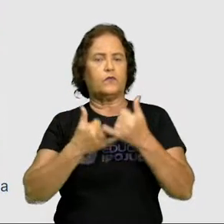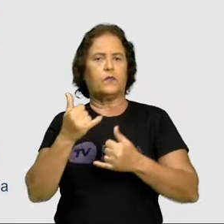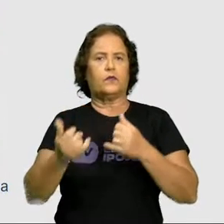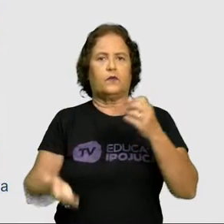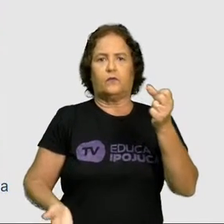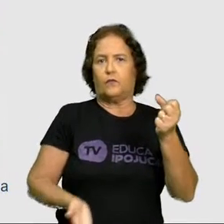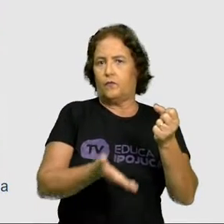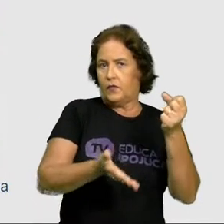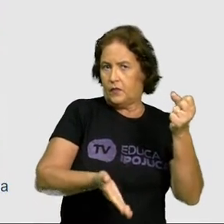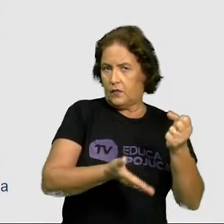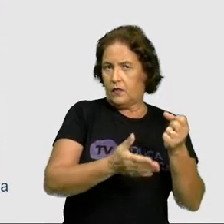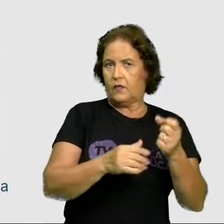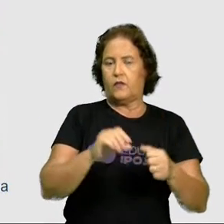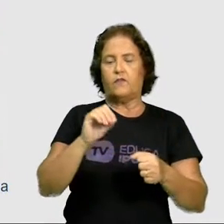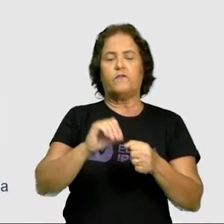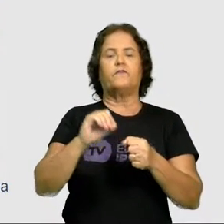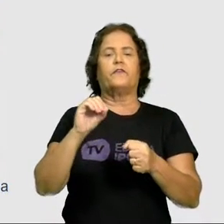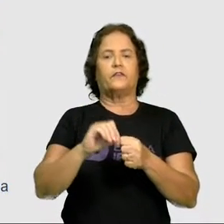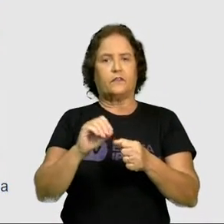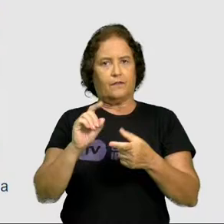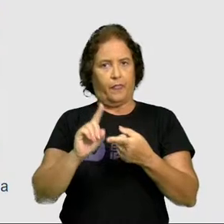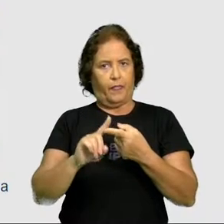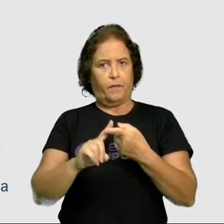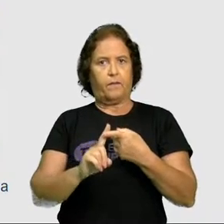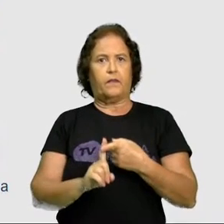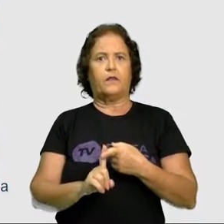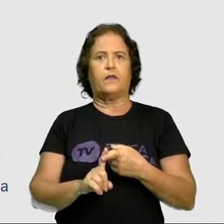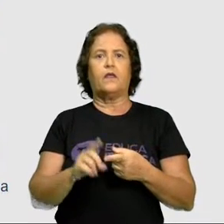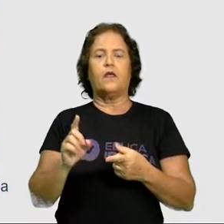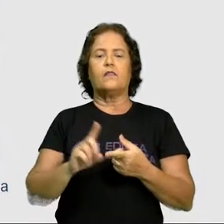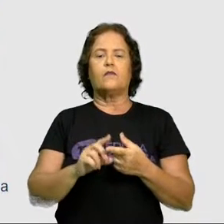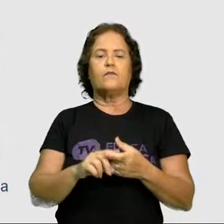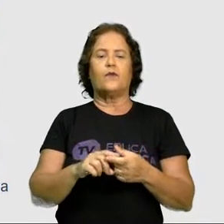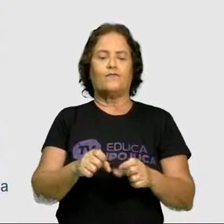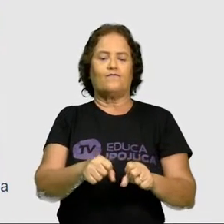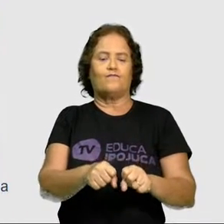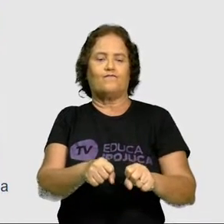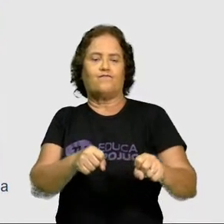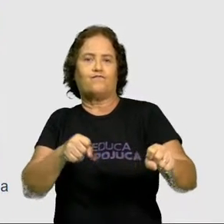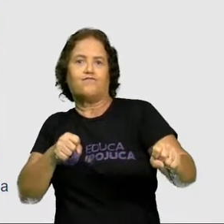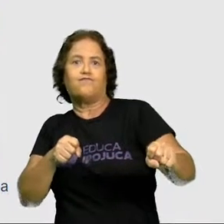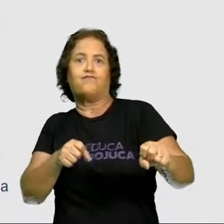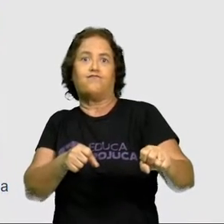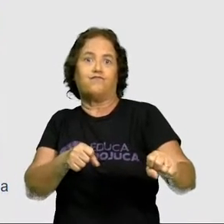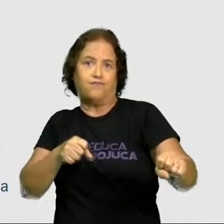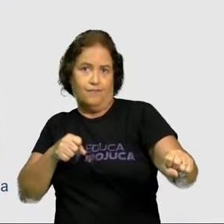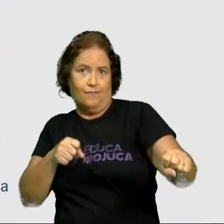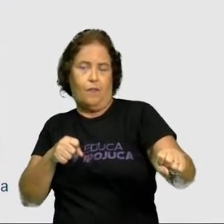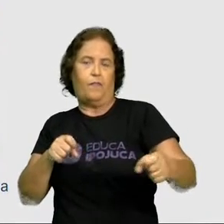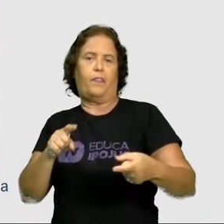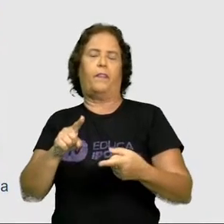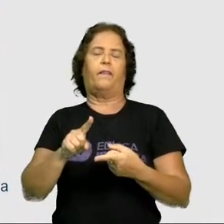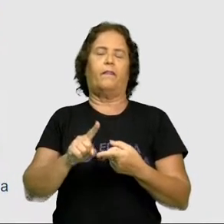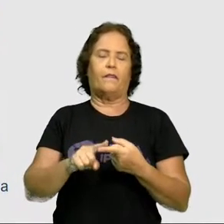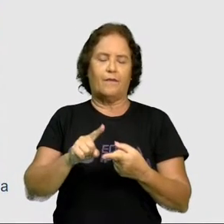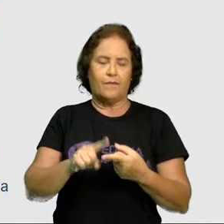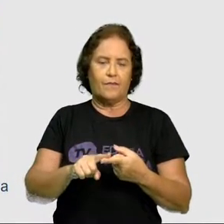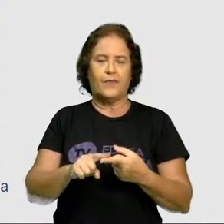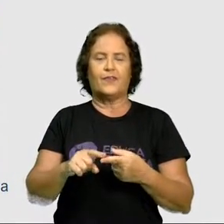aqui o cabo de força também, que também se tornou uma modalidade também de exercício.